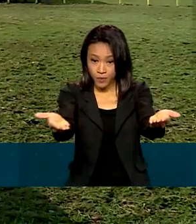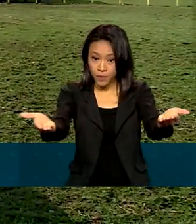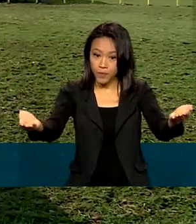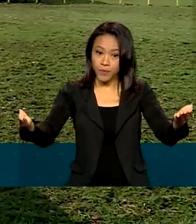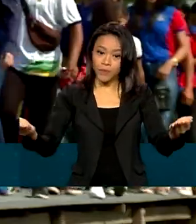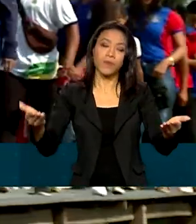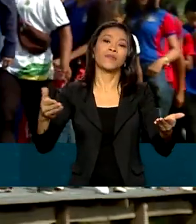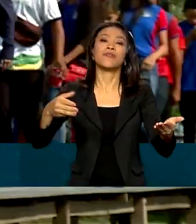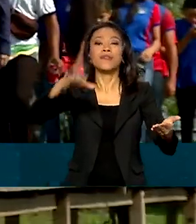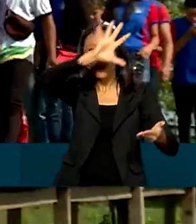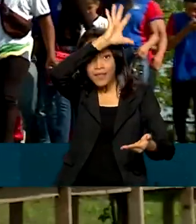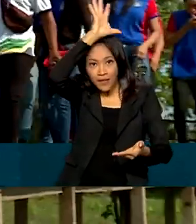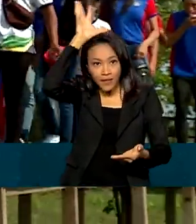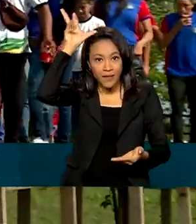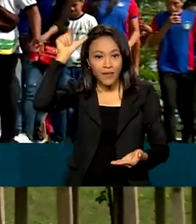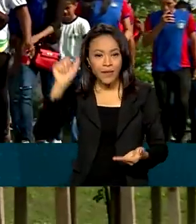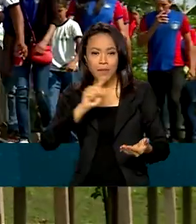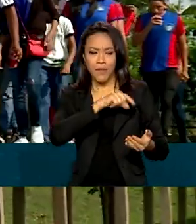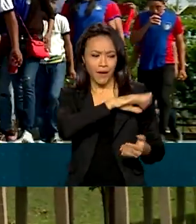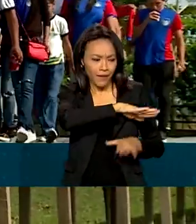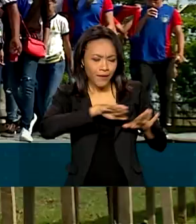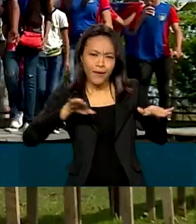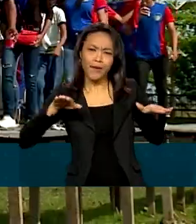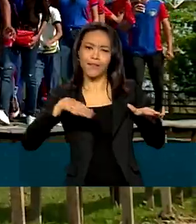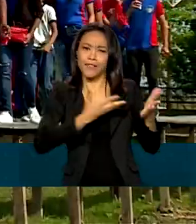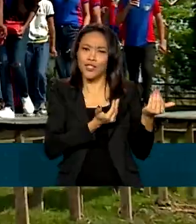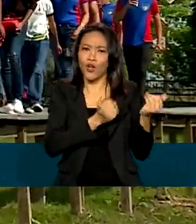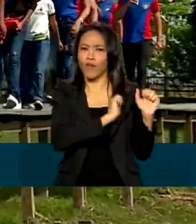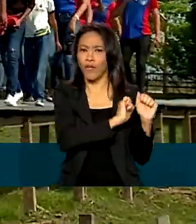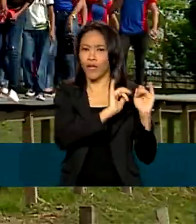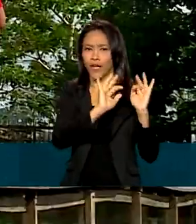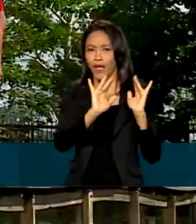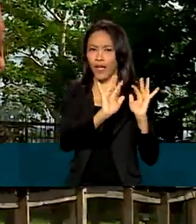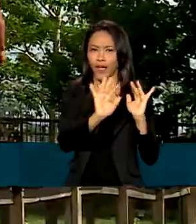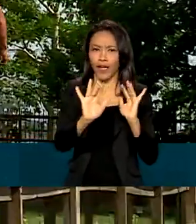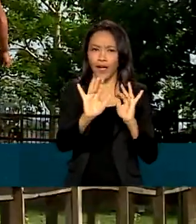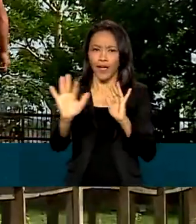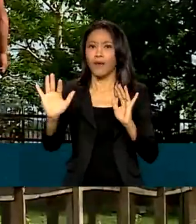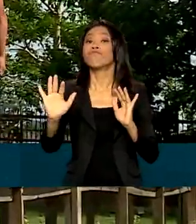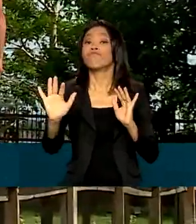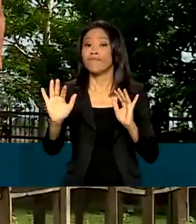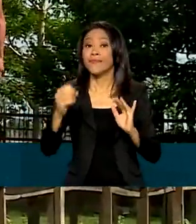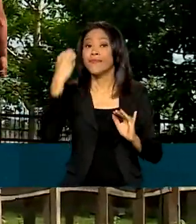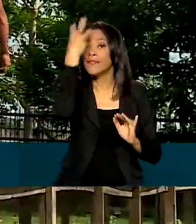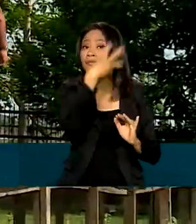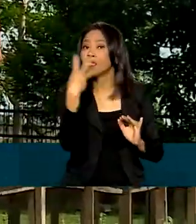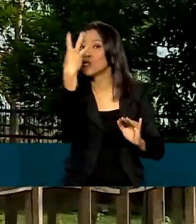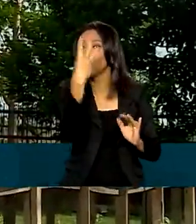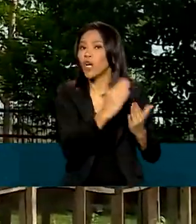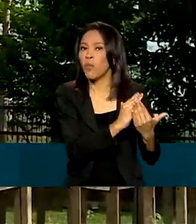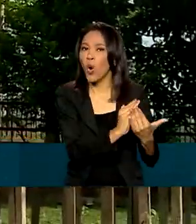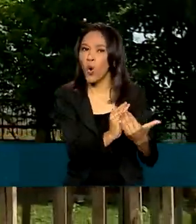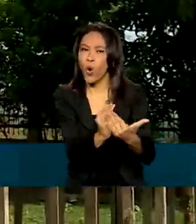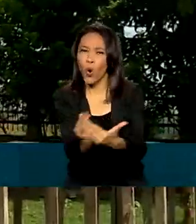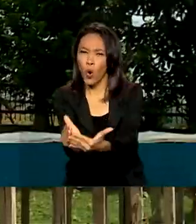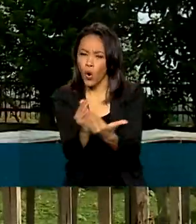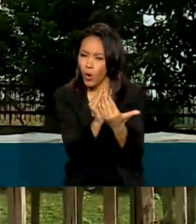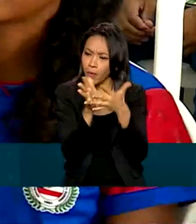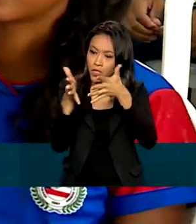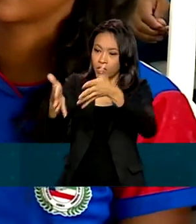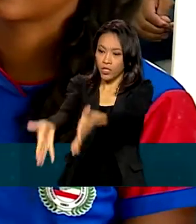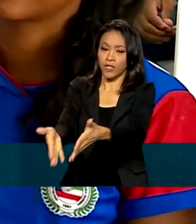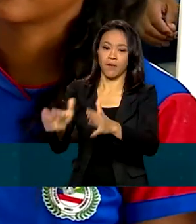várzea amazônica para receber crianças e jovens que chegam a percorrer até três horas de barco diariamente para